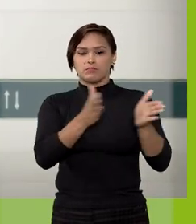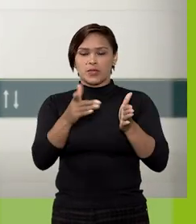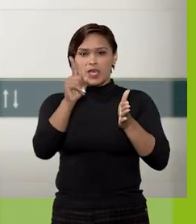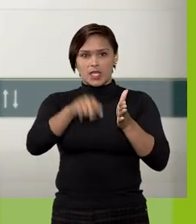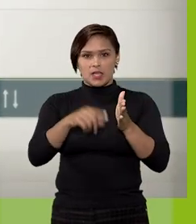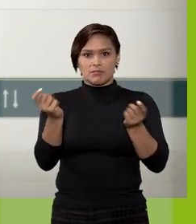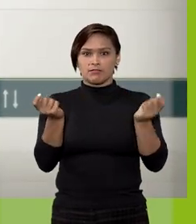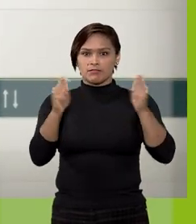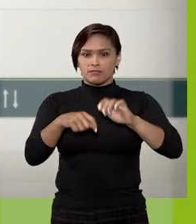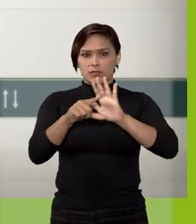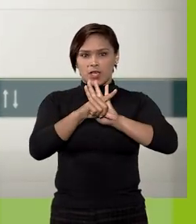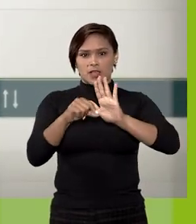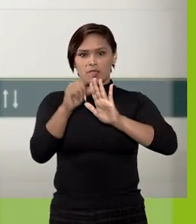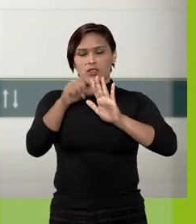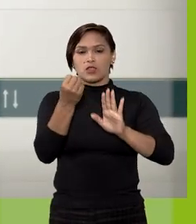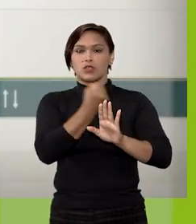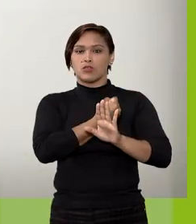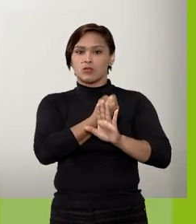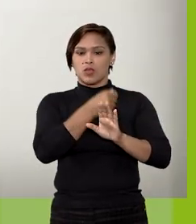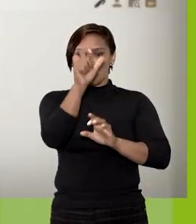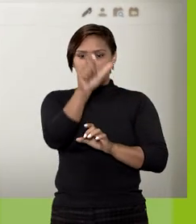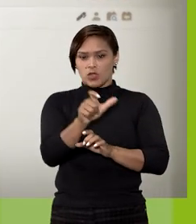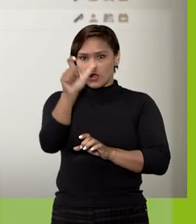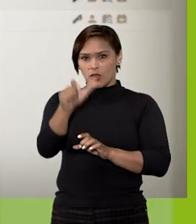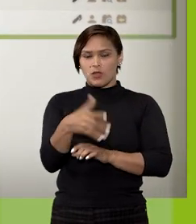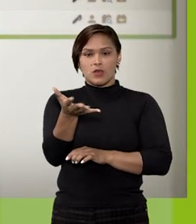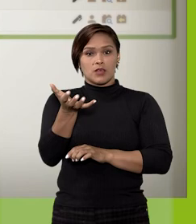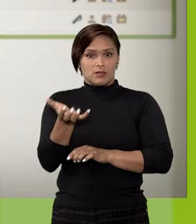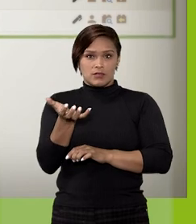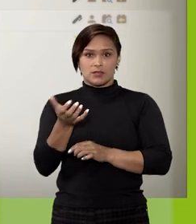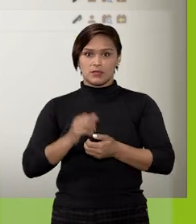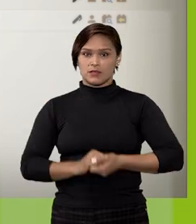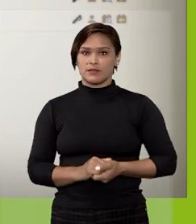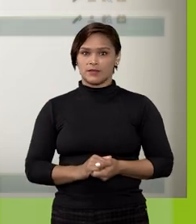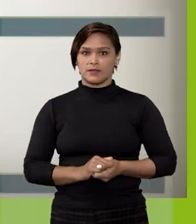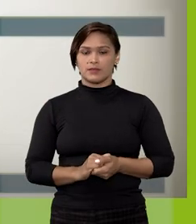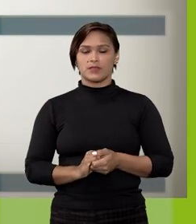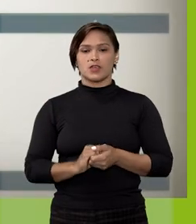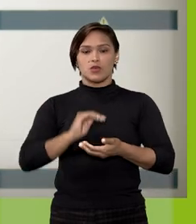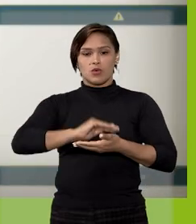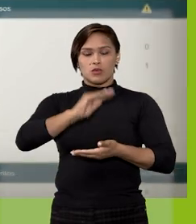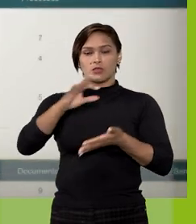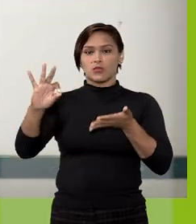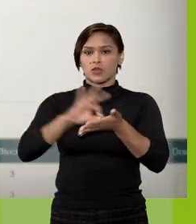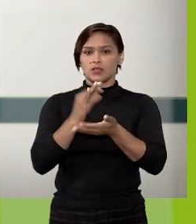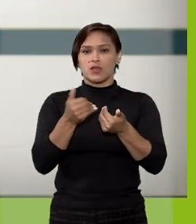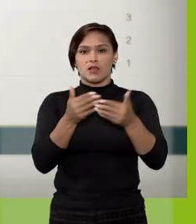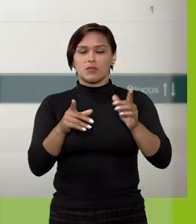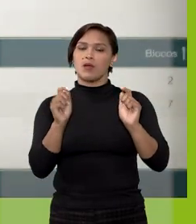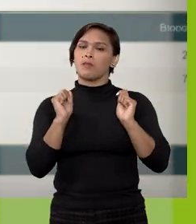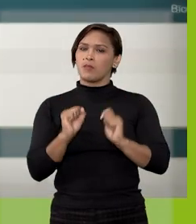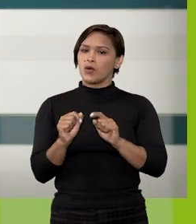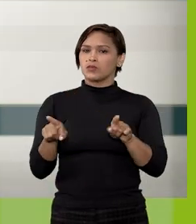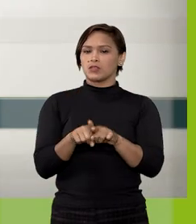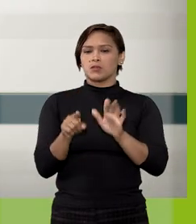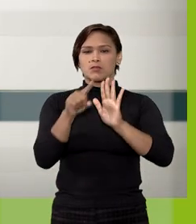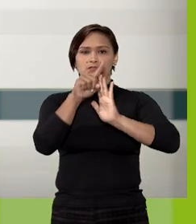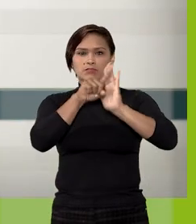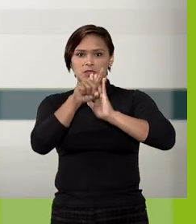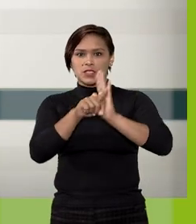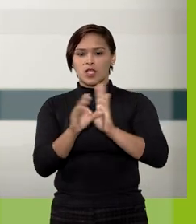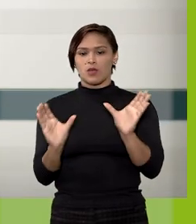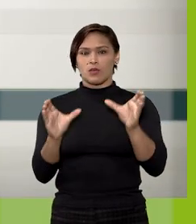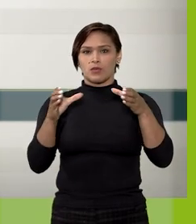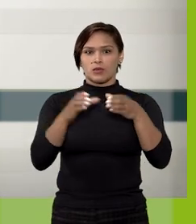opções, é só clicar no numeral na coluna de seu interesse. Os blocos de assinatura abertos também podem ser pesquisados